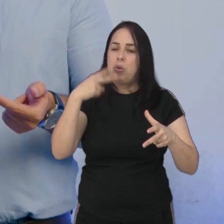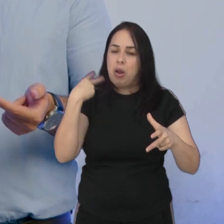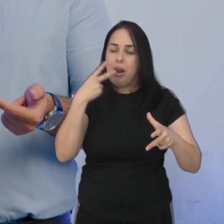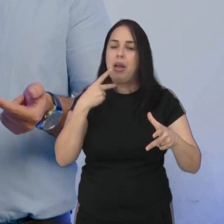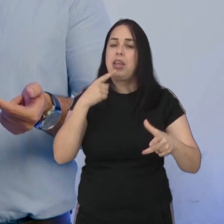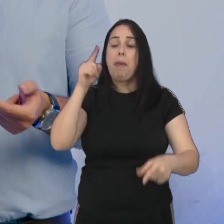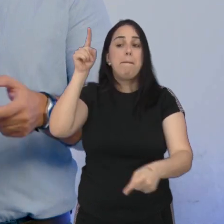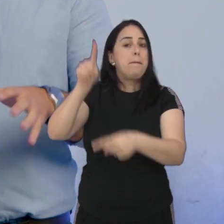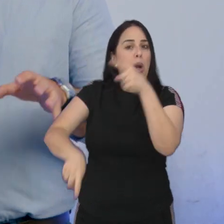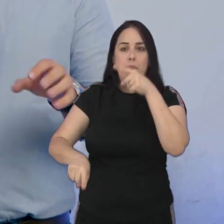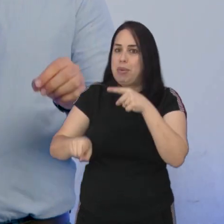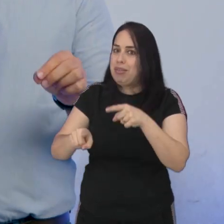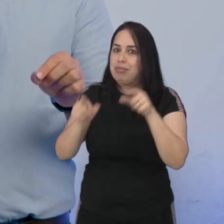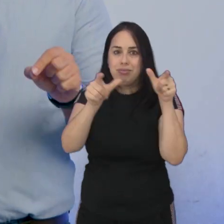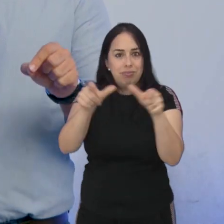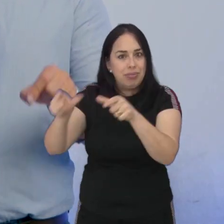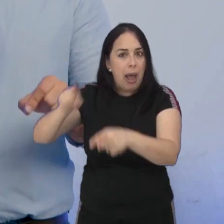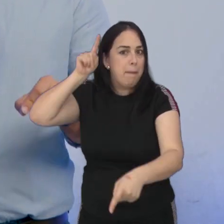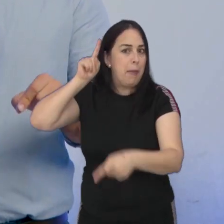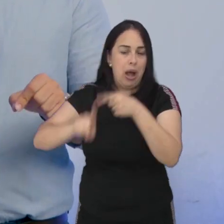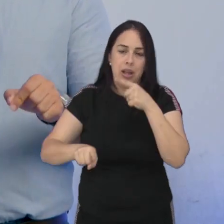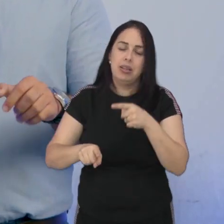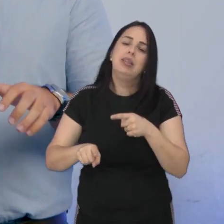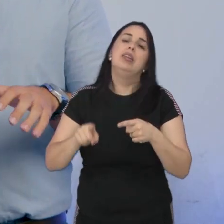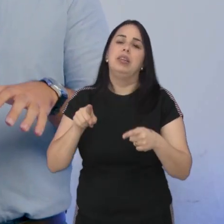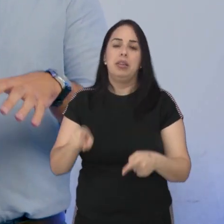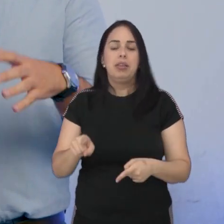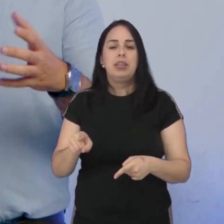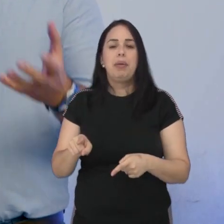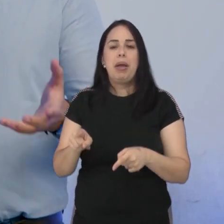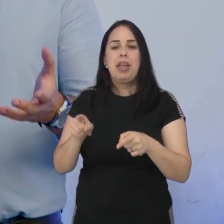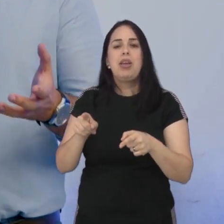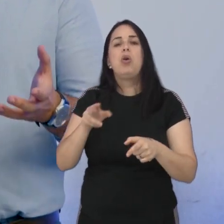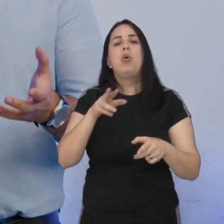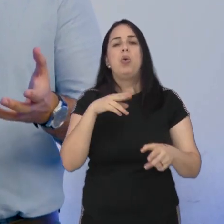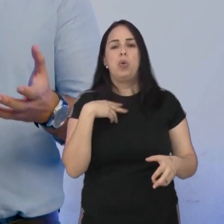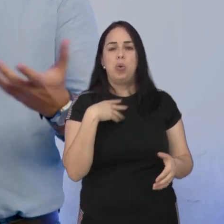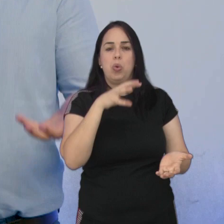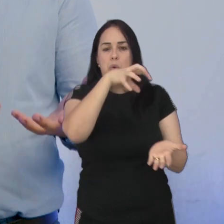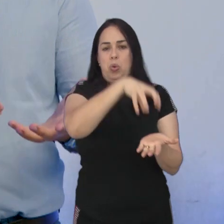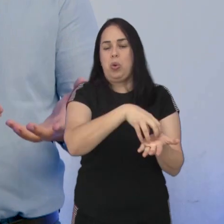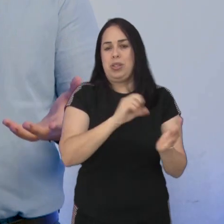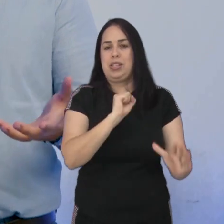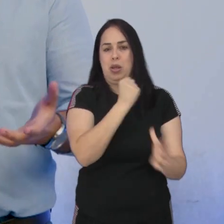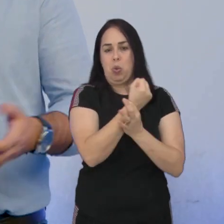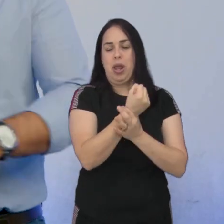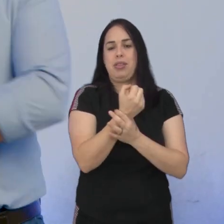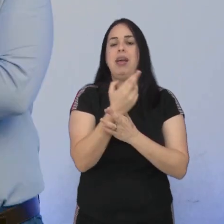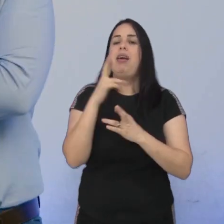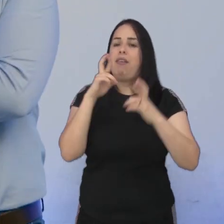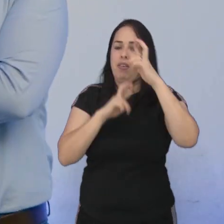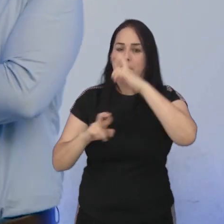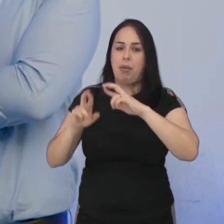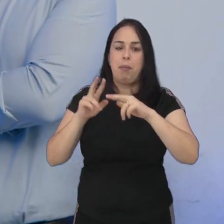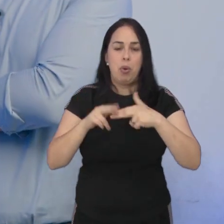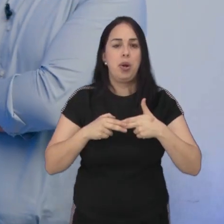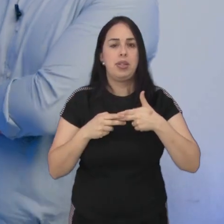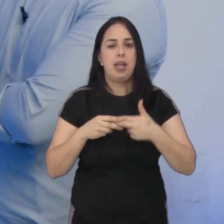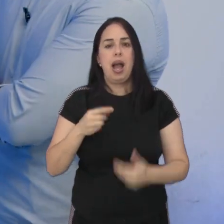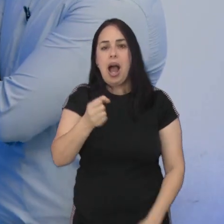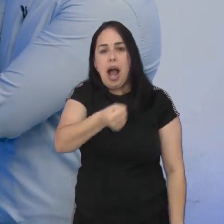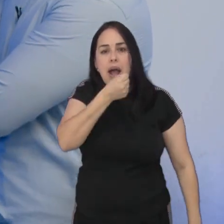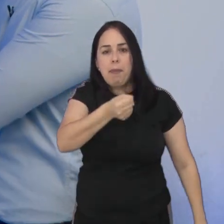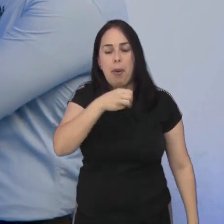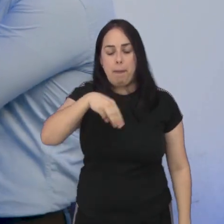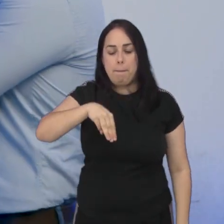lei proibindo os encontros em determinados locais. Elas também são foco do trabalho dos serviços de segurança. A repórter Mila Lustosa